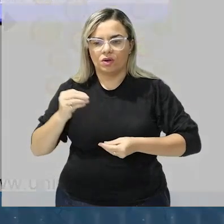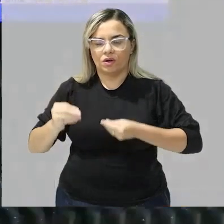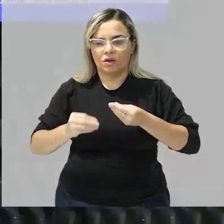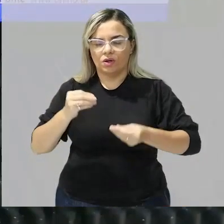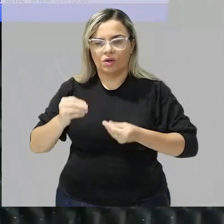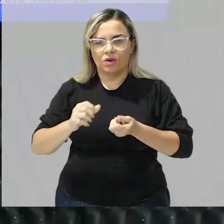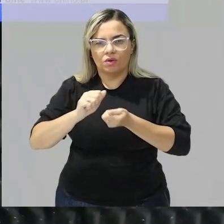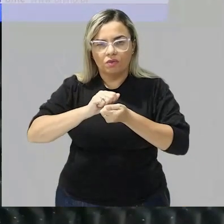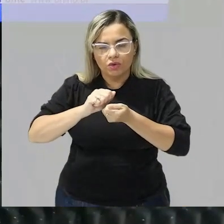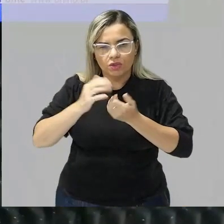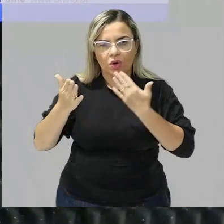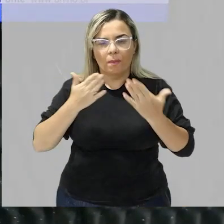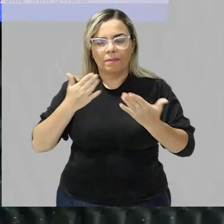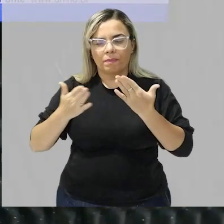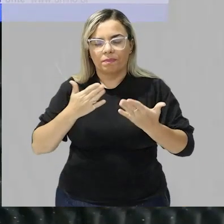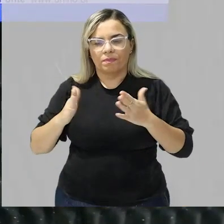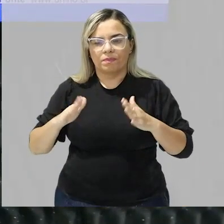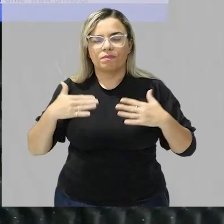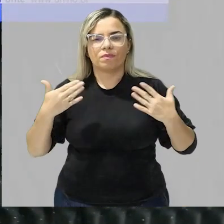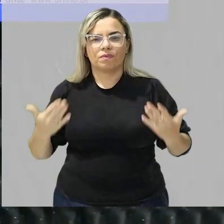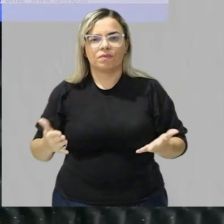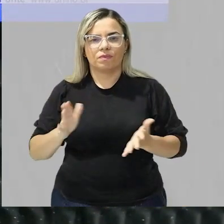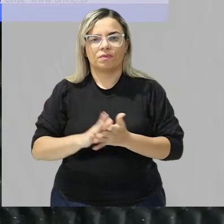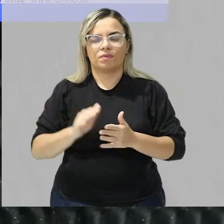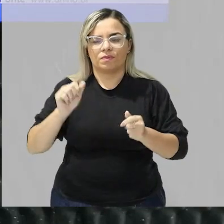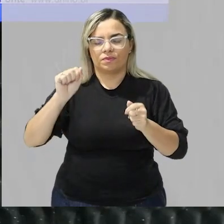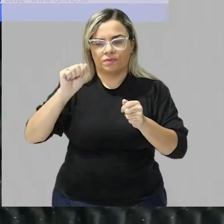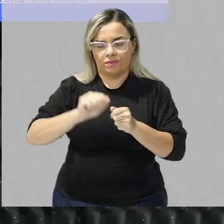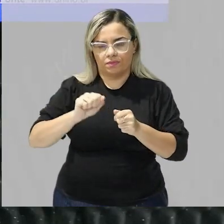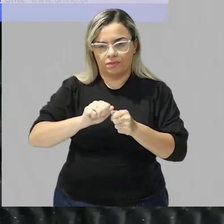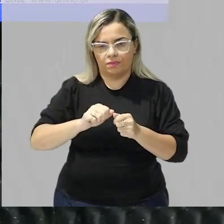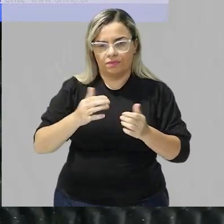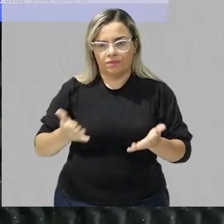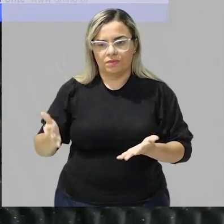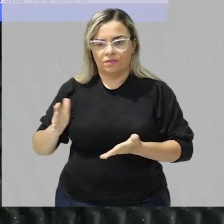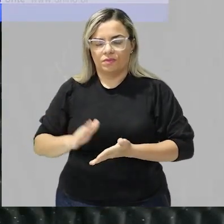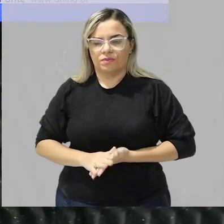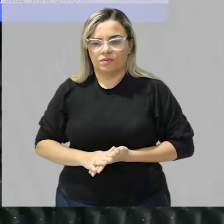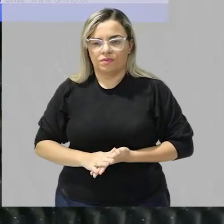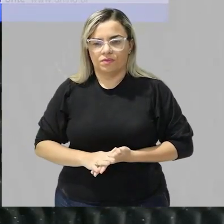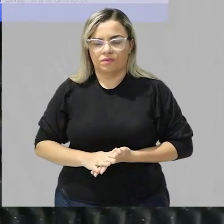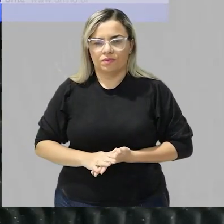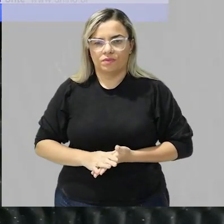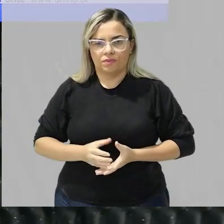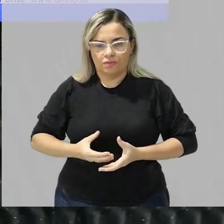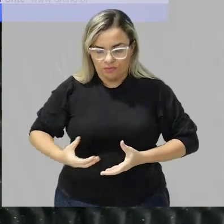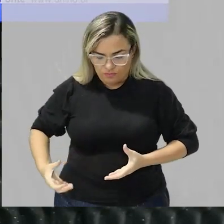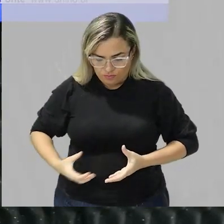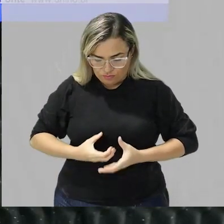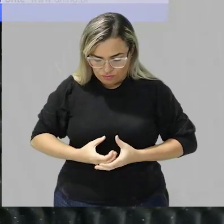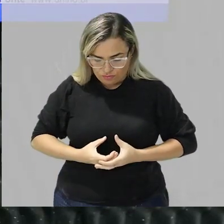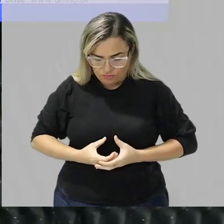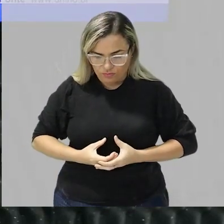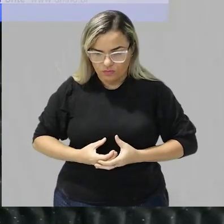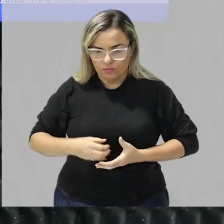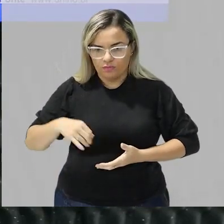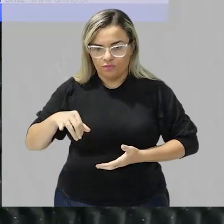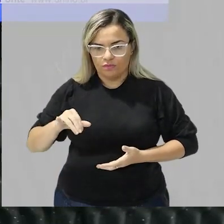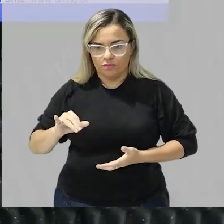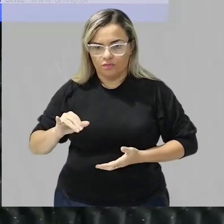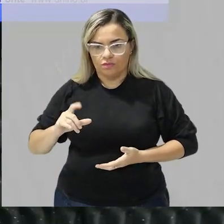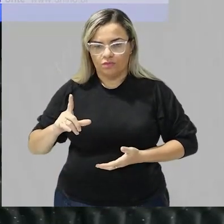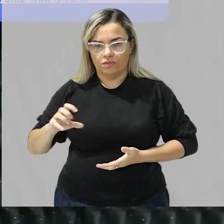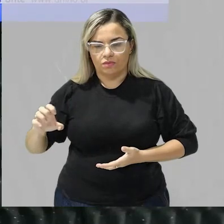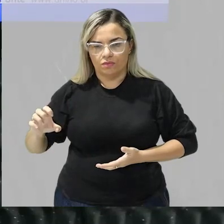fosse o detergente então o que essa bile faz? quando ela é jogada ali no estômago olha só ela vai ali